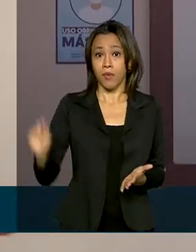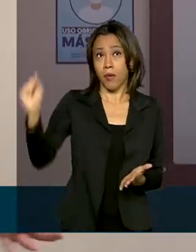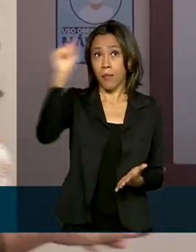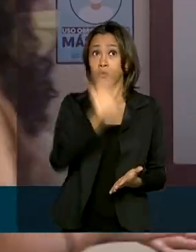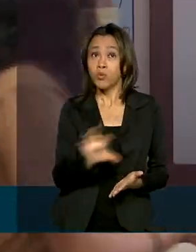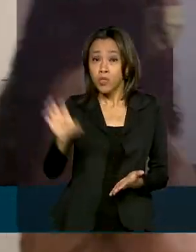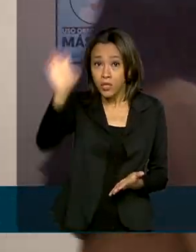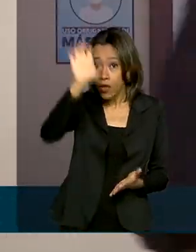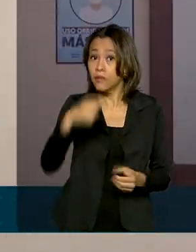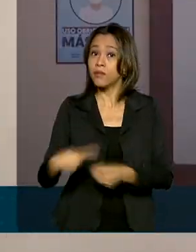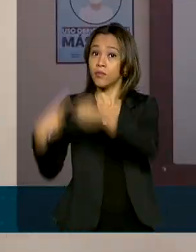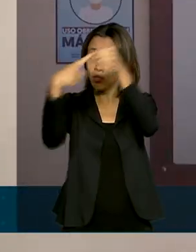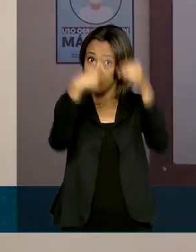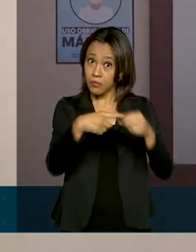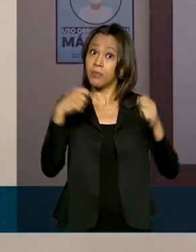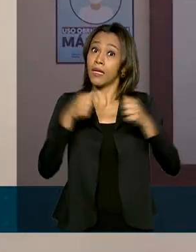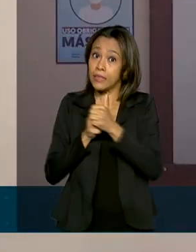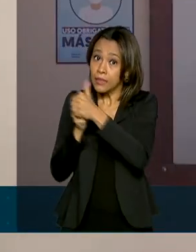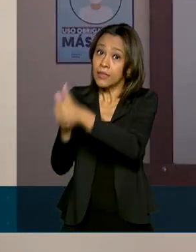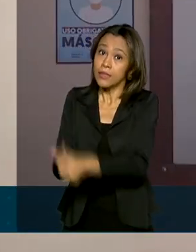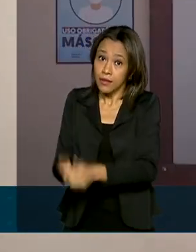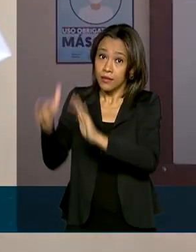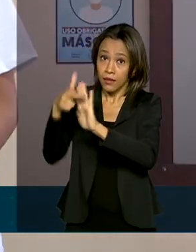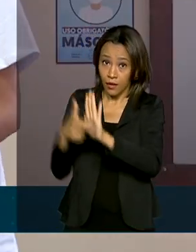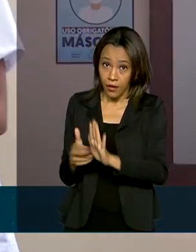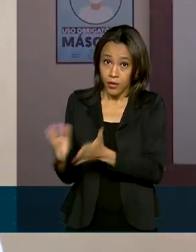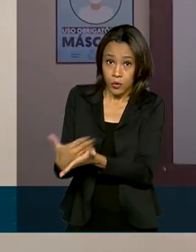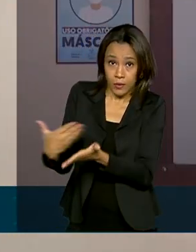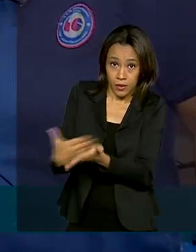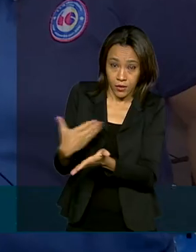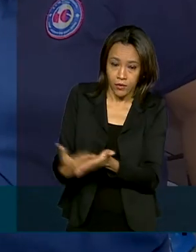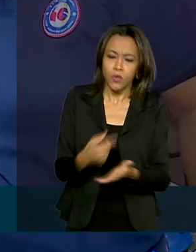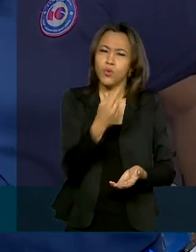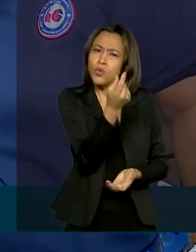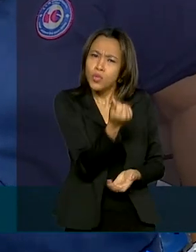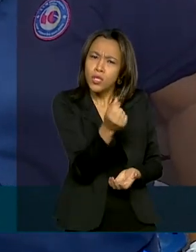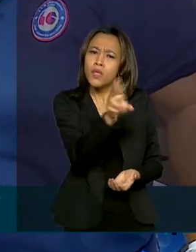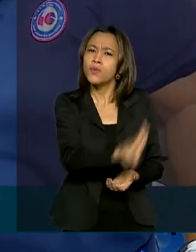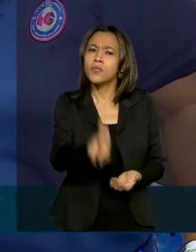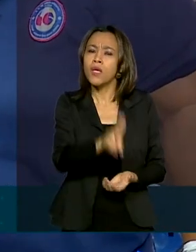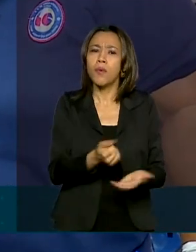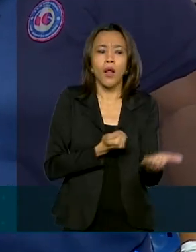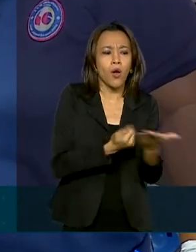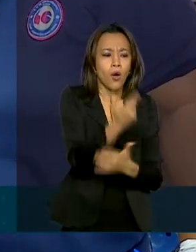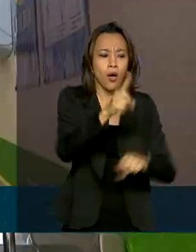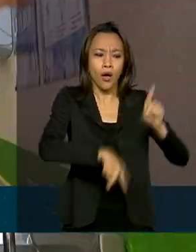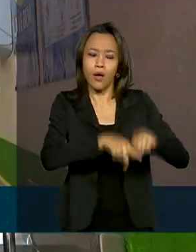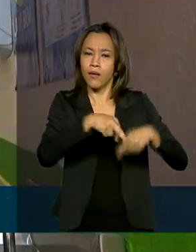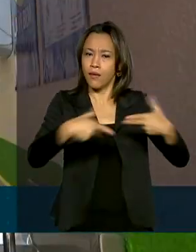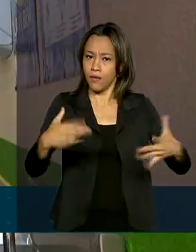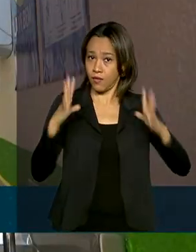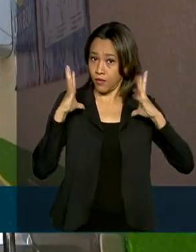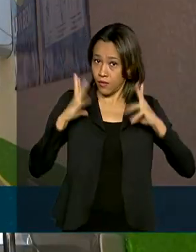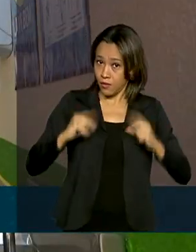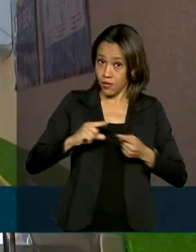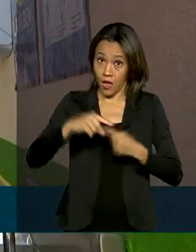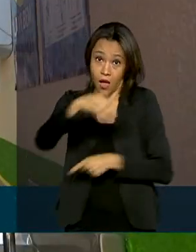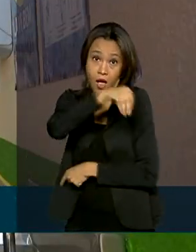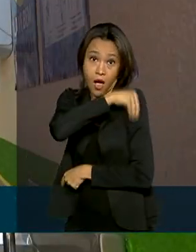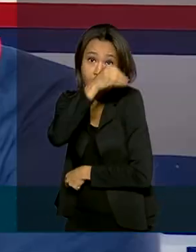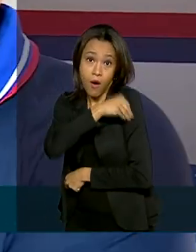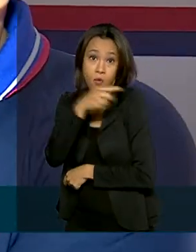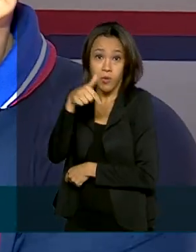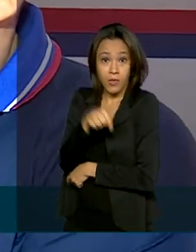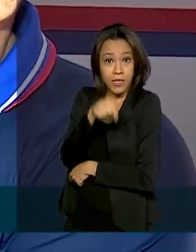seguirem as orientações do guia. O dinheiro deve ser usado para a compra de material de higiene e proteção, como álcool 70